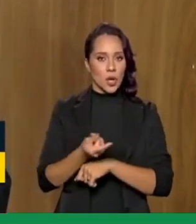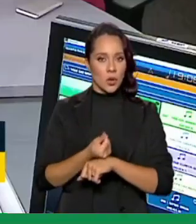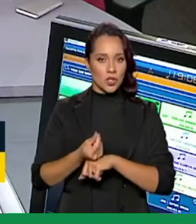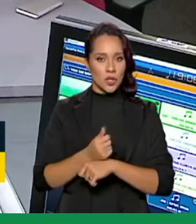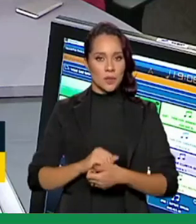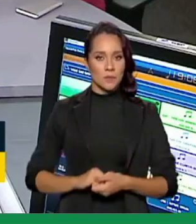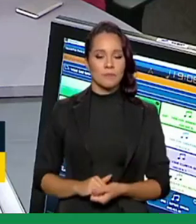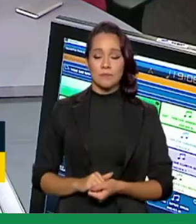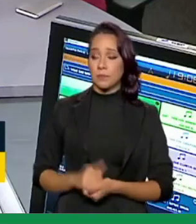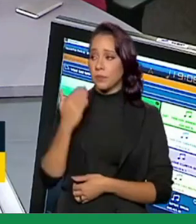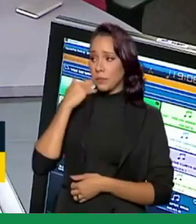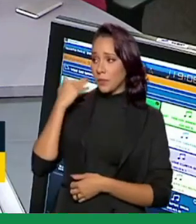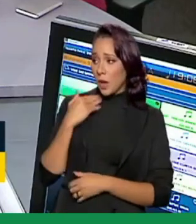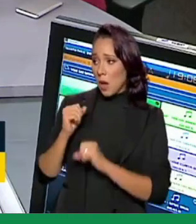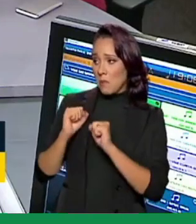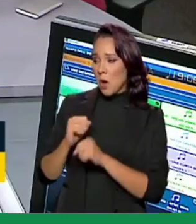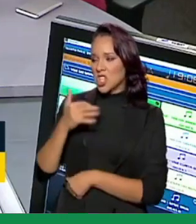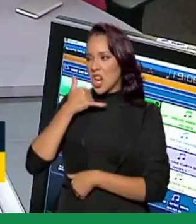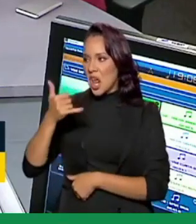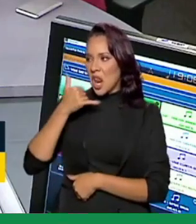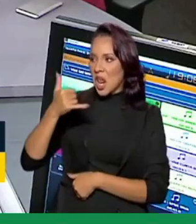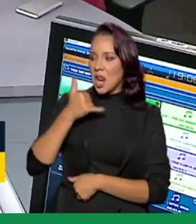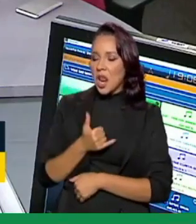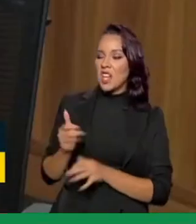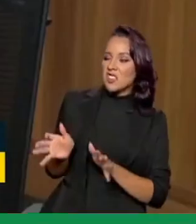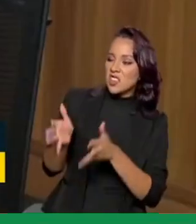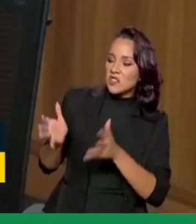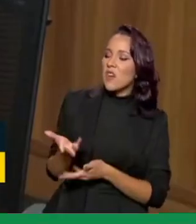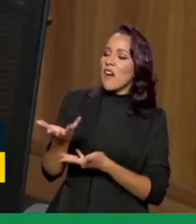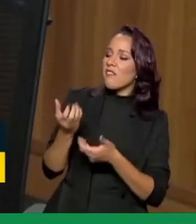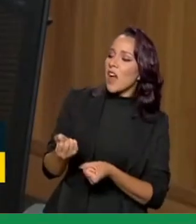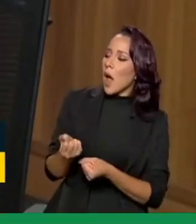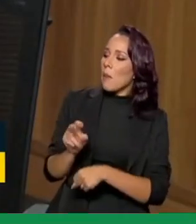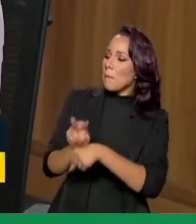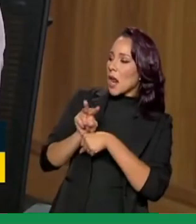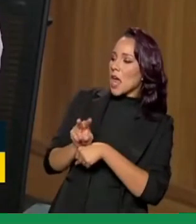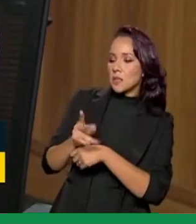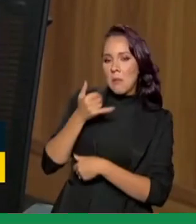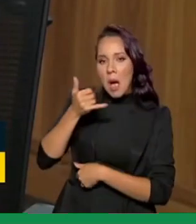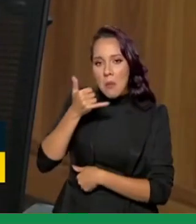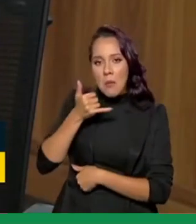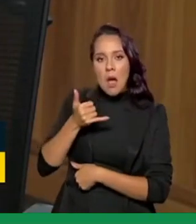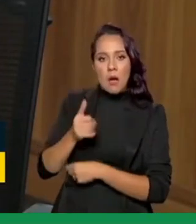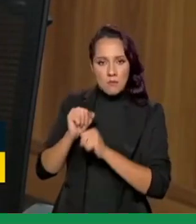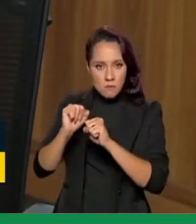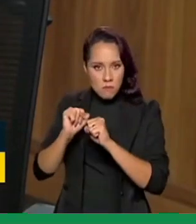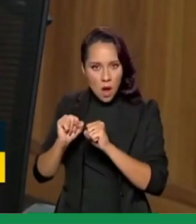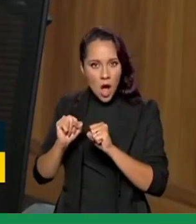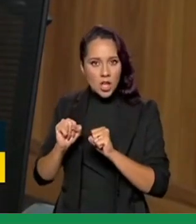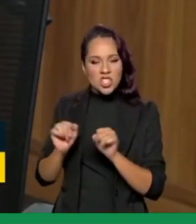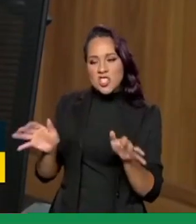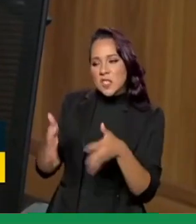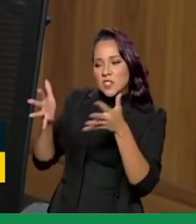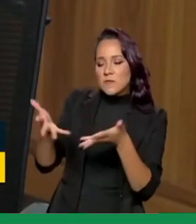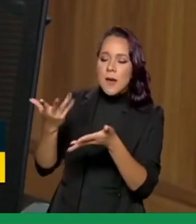Agora, ministro, os bancos podem ficar ligando, induzindo as pessoas, praticando aquele telemarketing abusivo, né, induzindo as